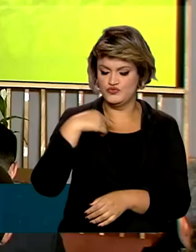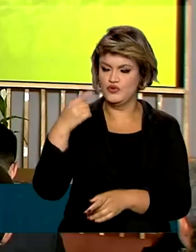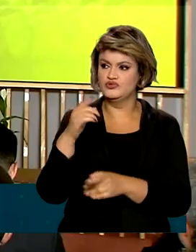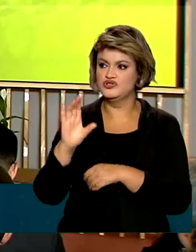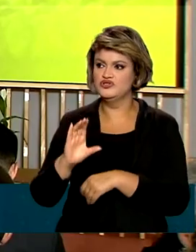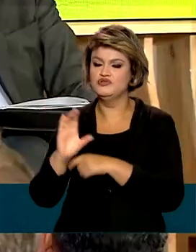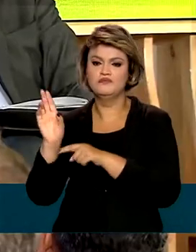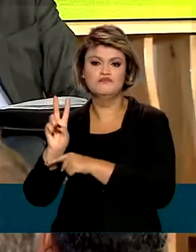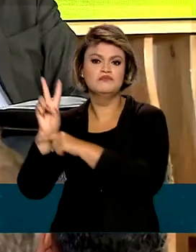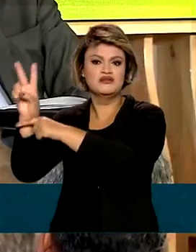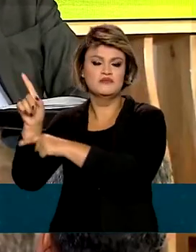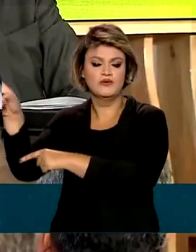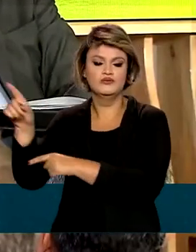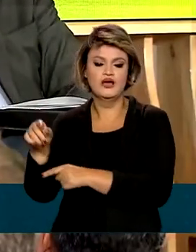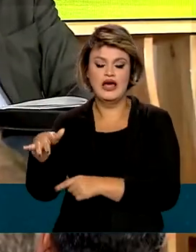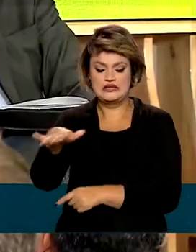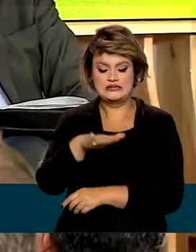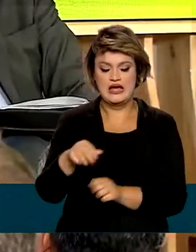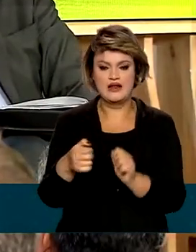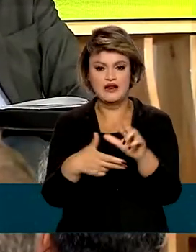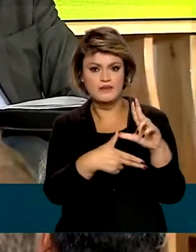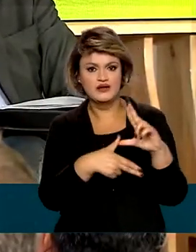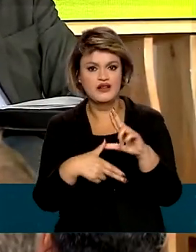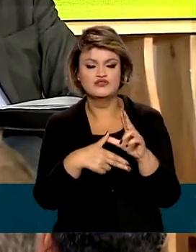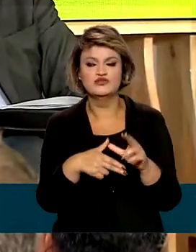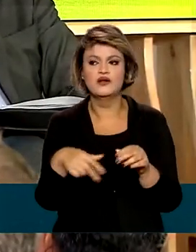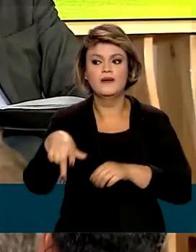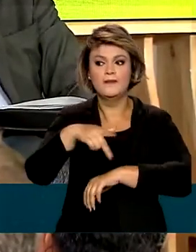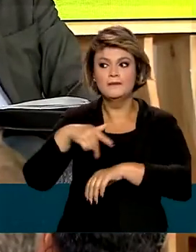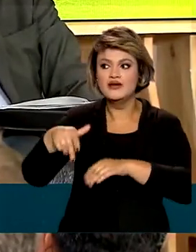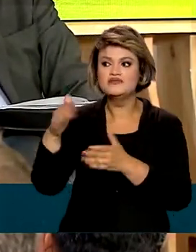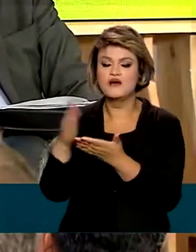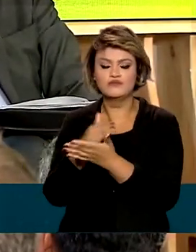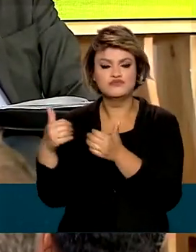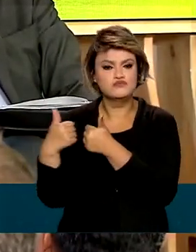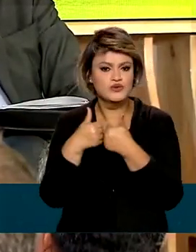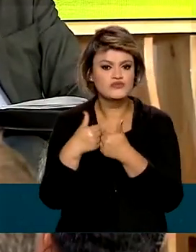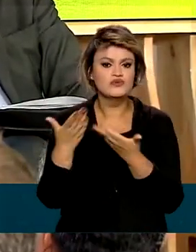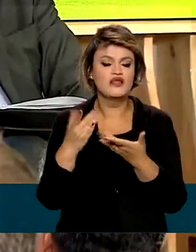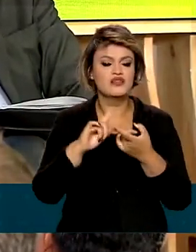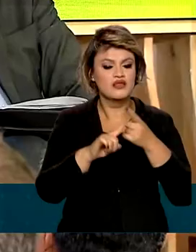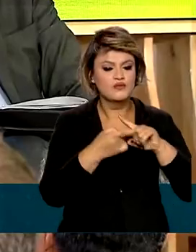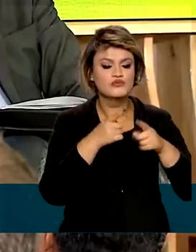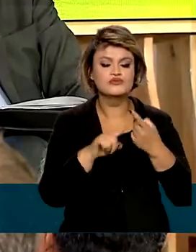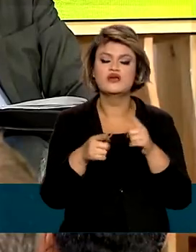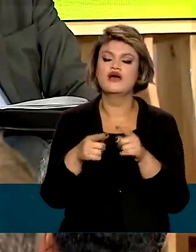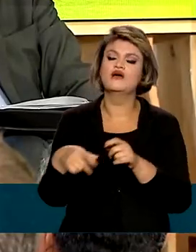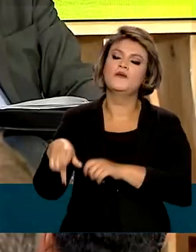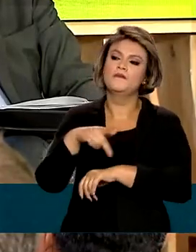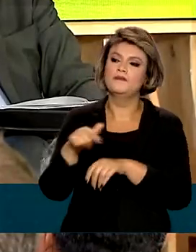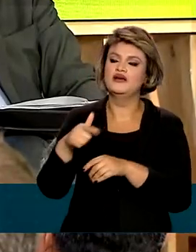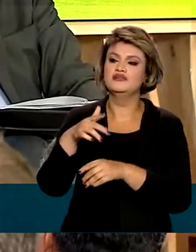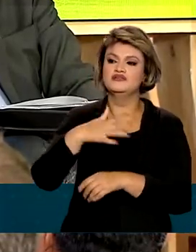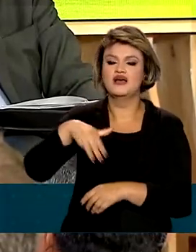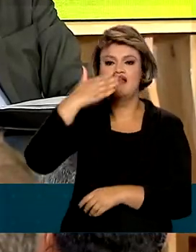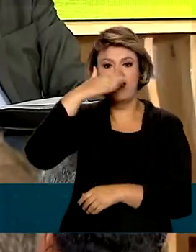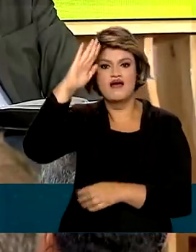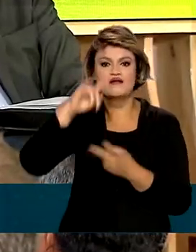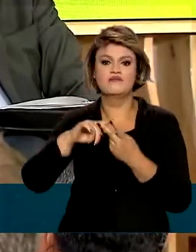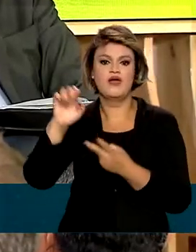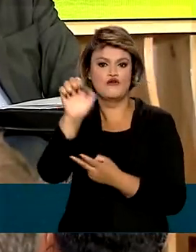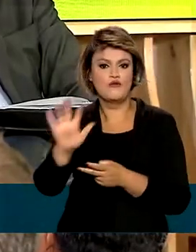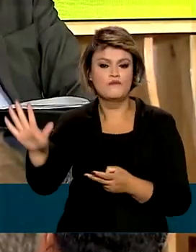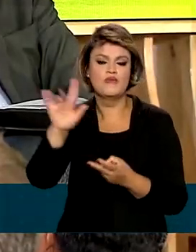bloco da América Latina, por exemplo, com alguns países que têm o interesse, aí negociar com países árabes, europeus,